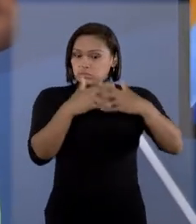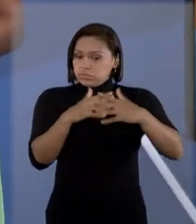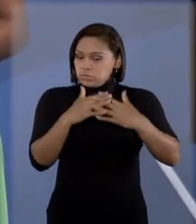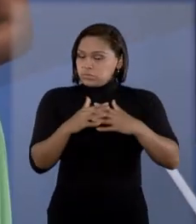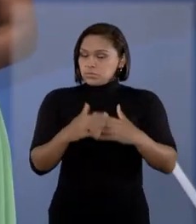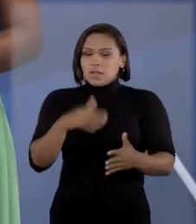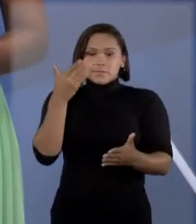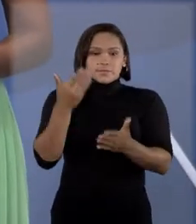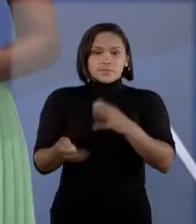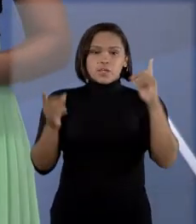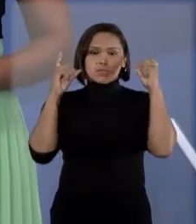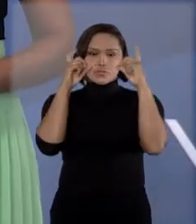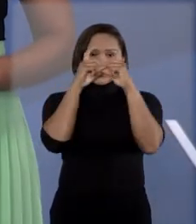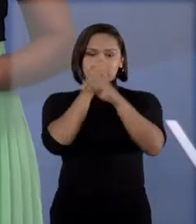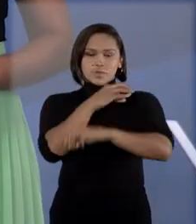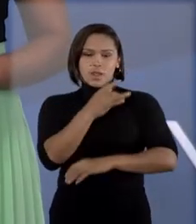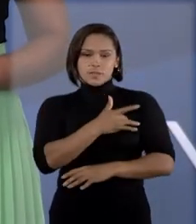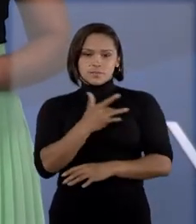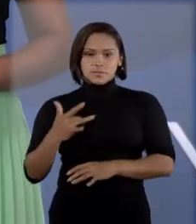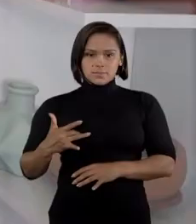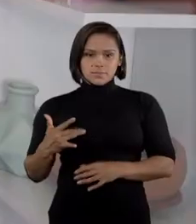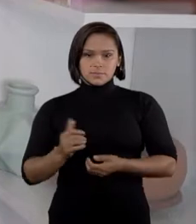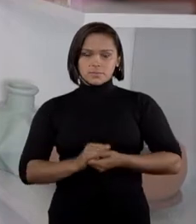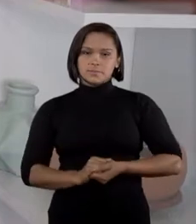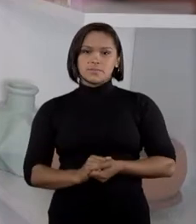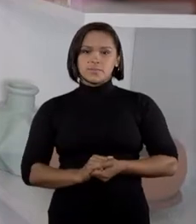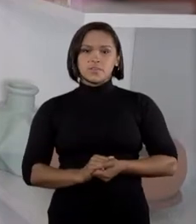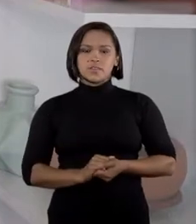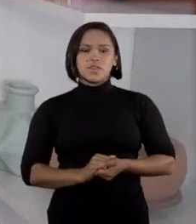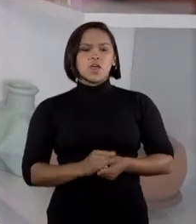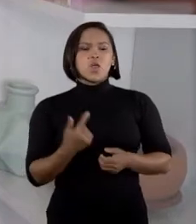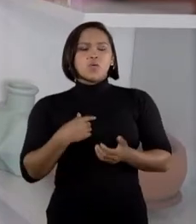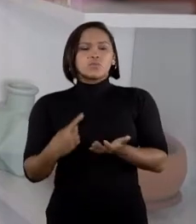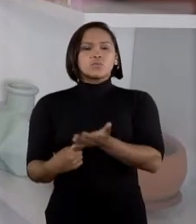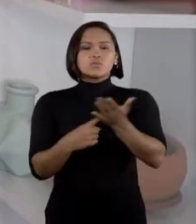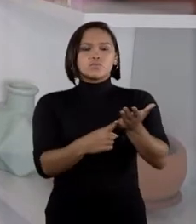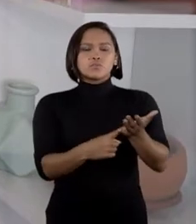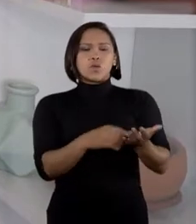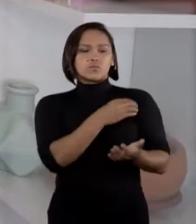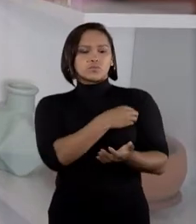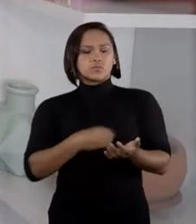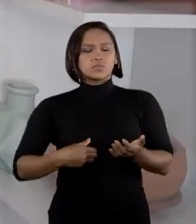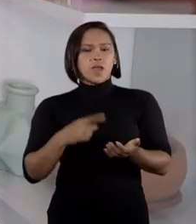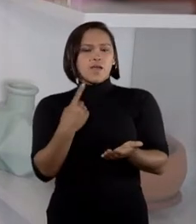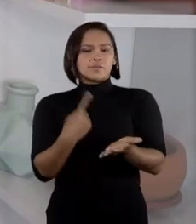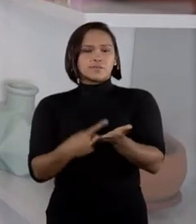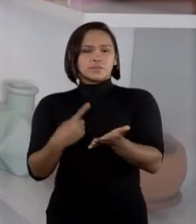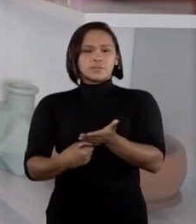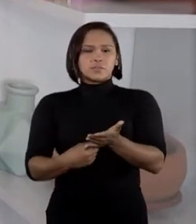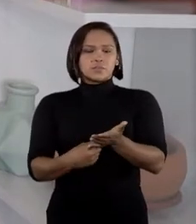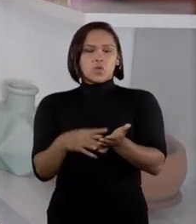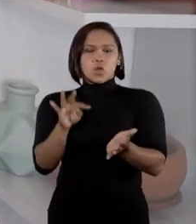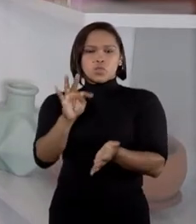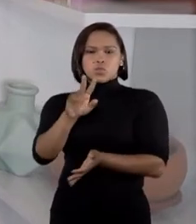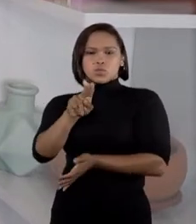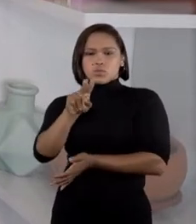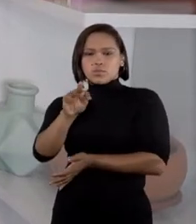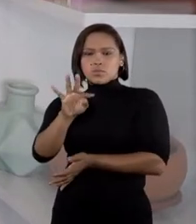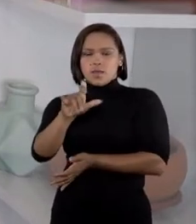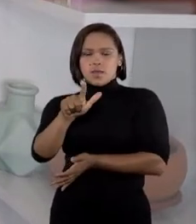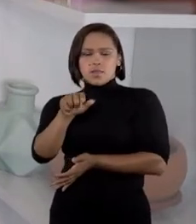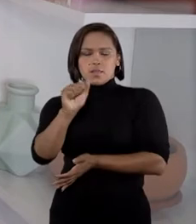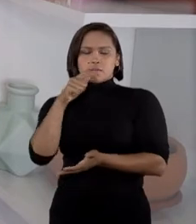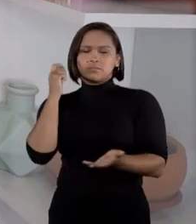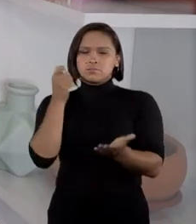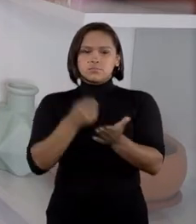irreversíveis para a saúde pública. Um sócio do clube afirmou, em pedido de tutela provisória, que a eleição de forma presencial